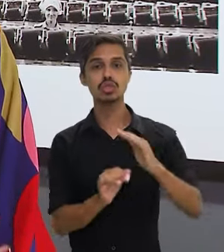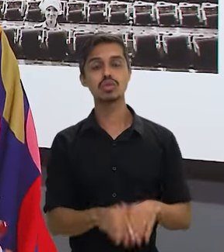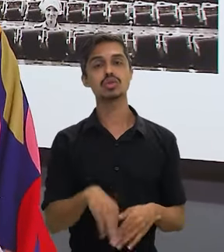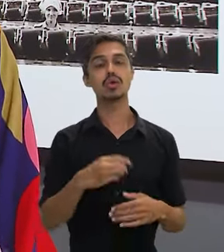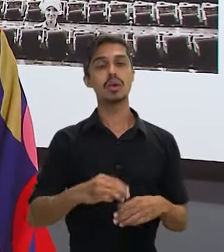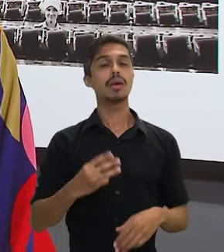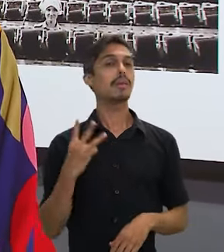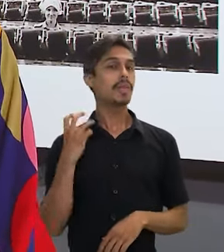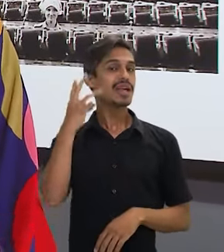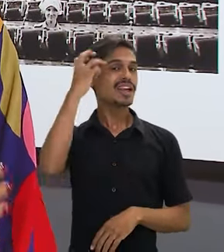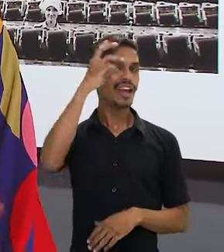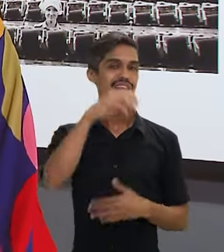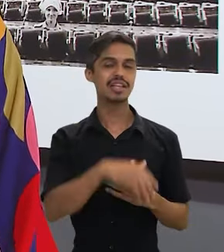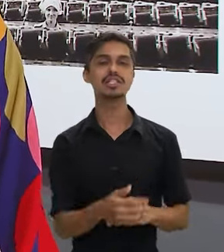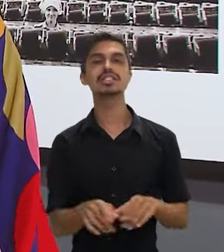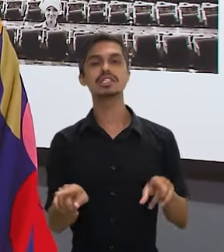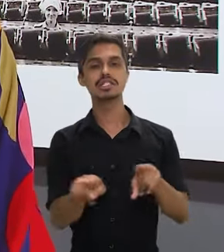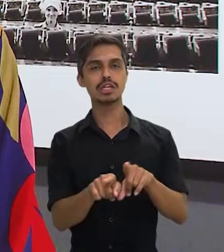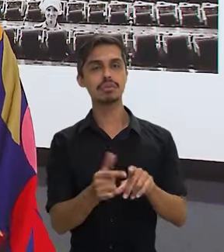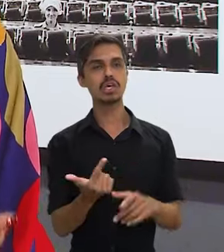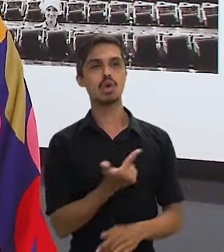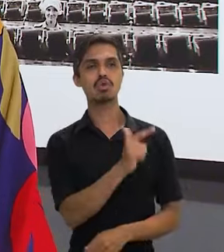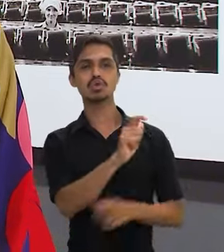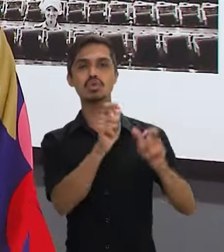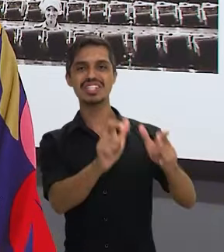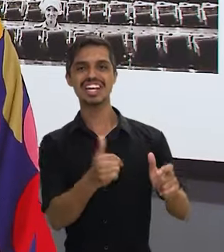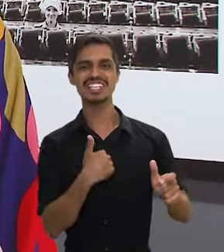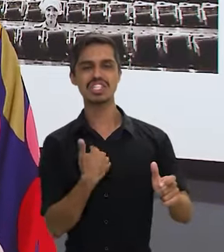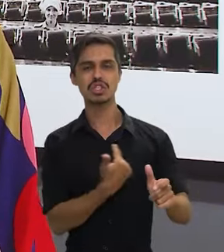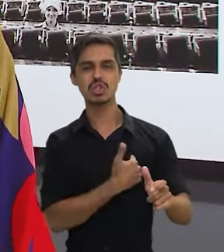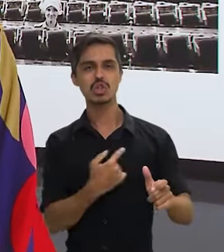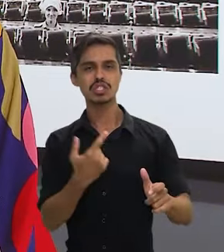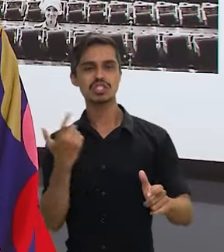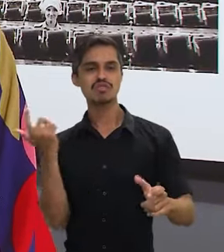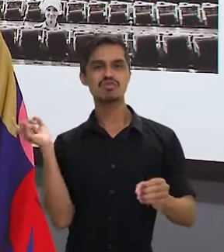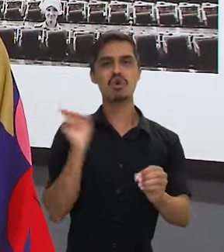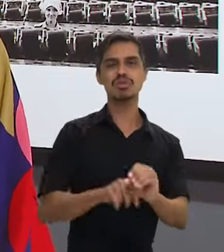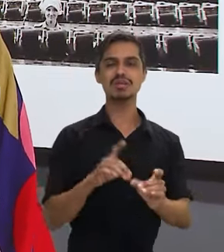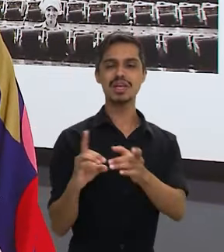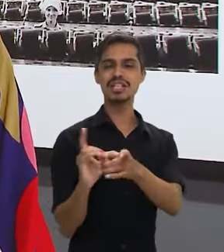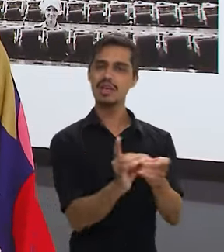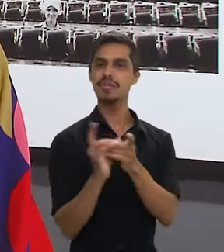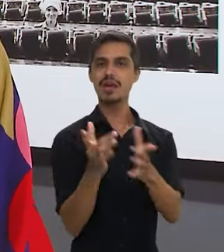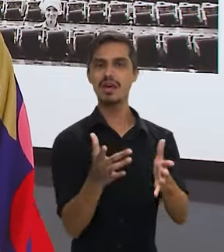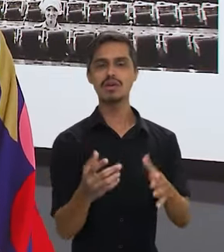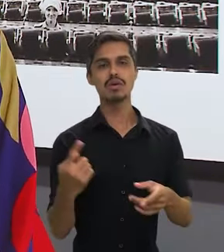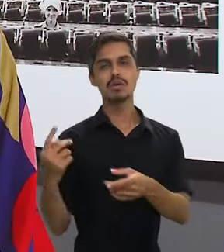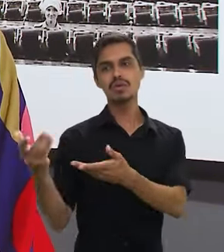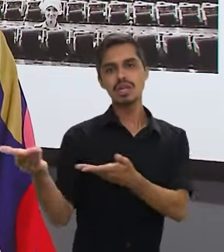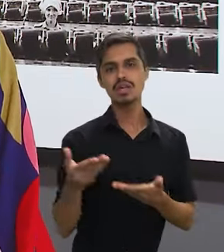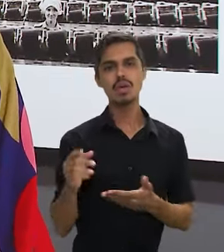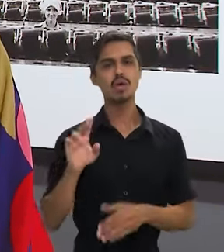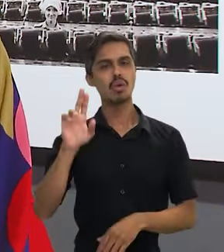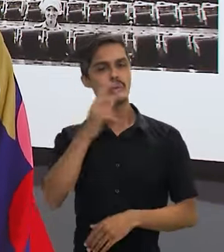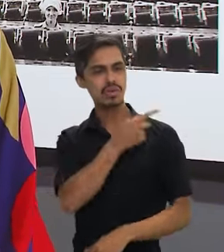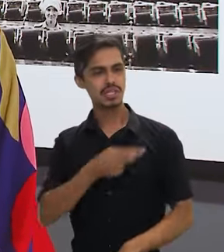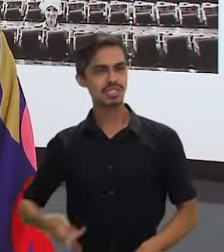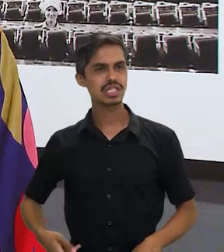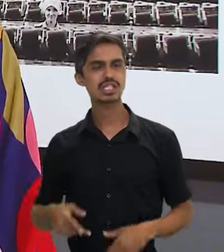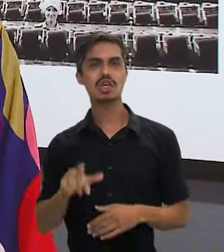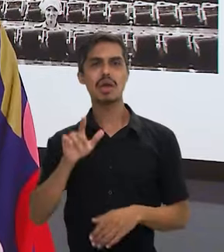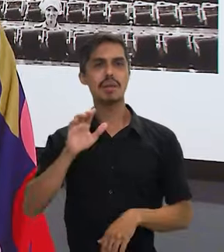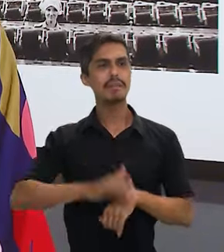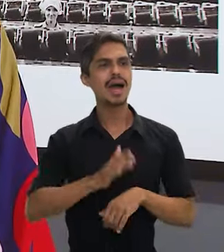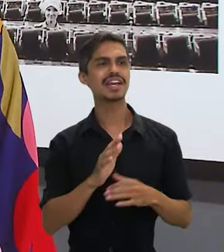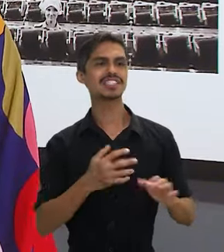Franck, em outros lugares, mas à frente de um lugar que retoma a democracia, que traz de volta um presidente mais humano, que traz